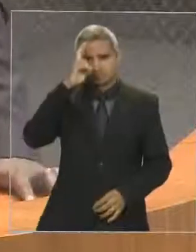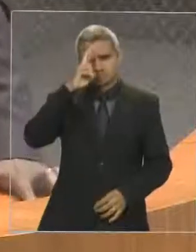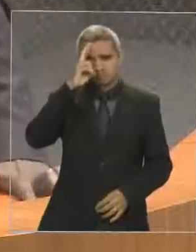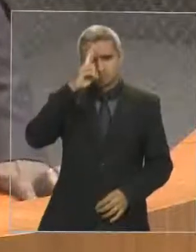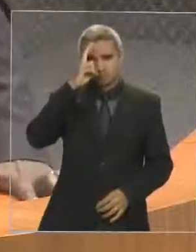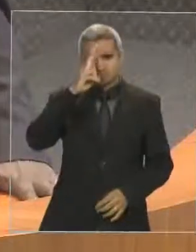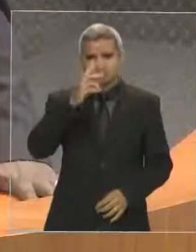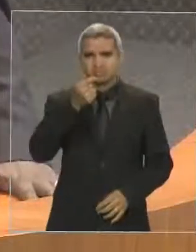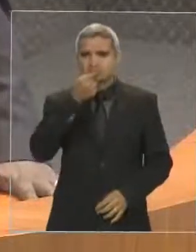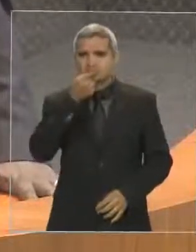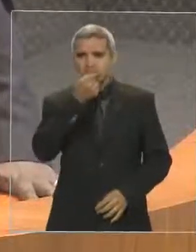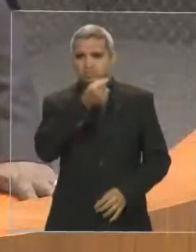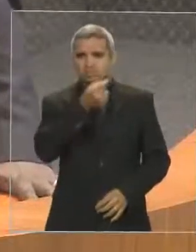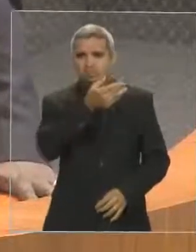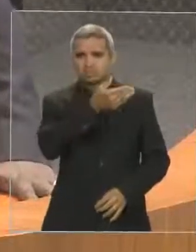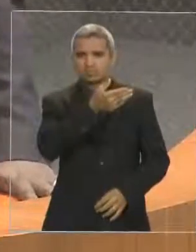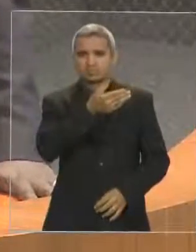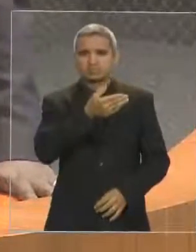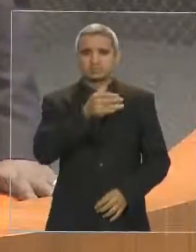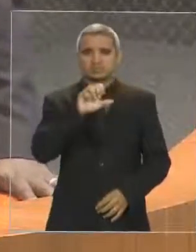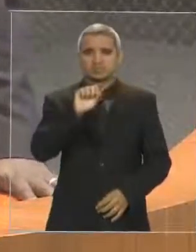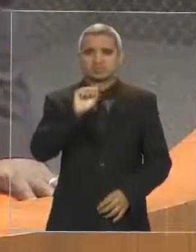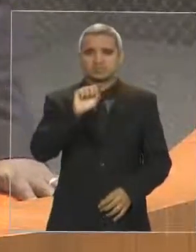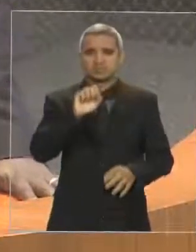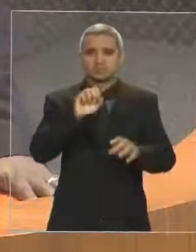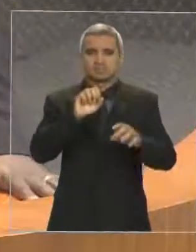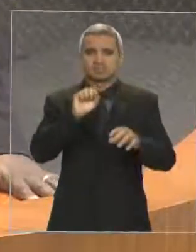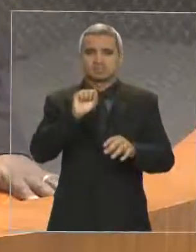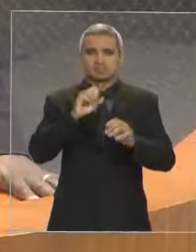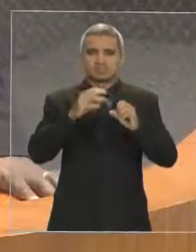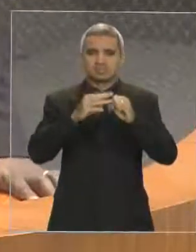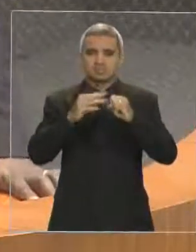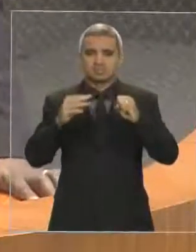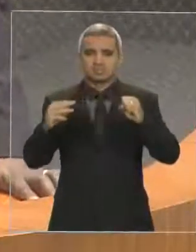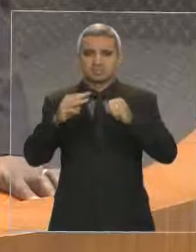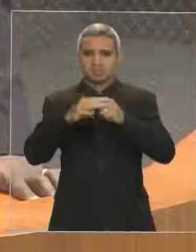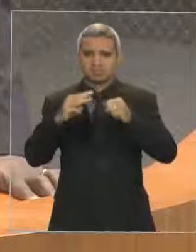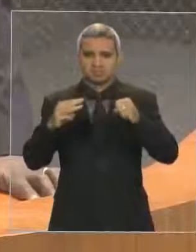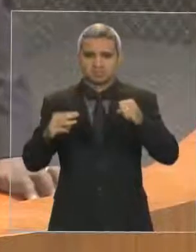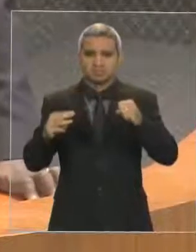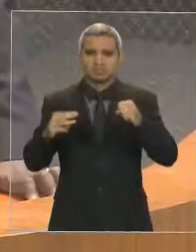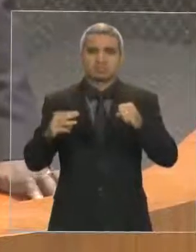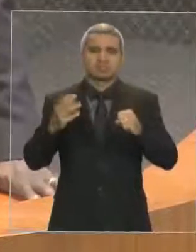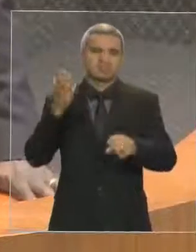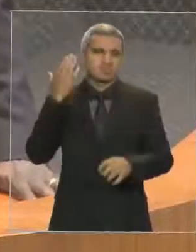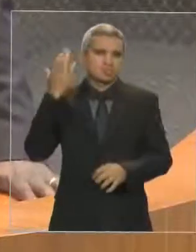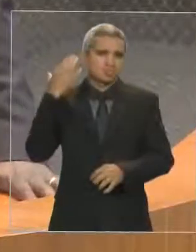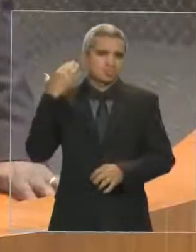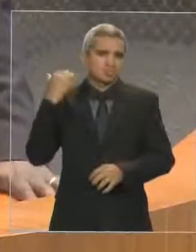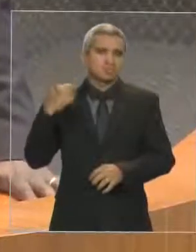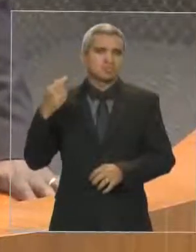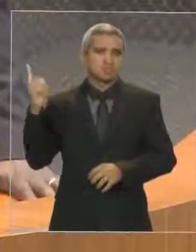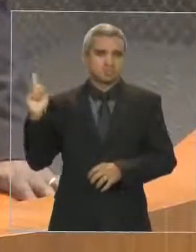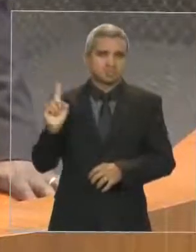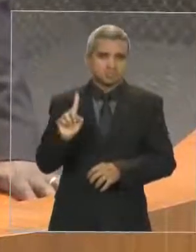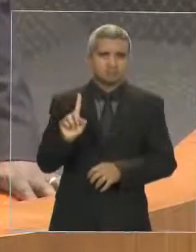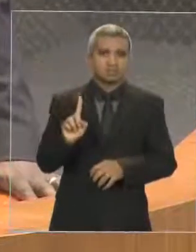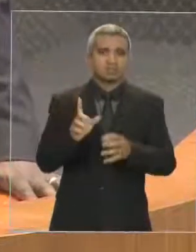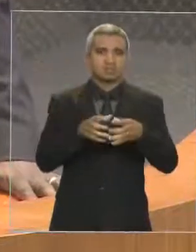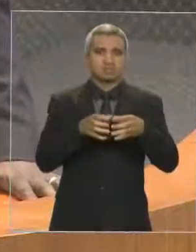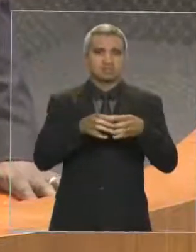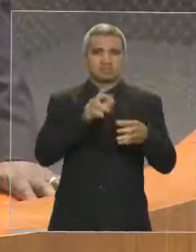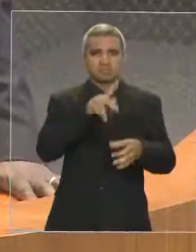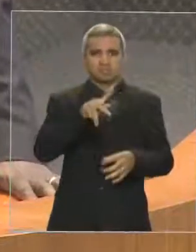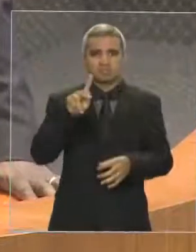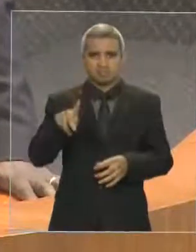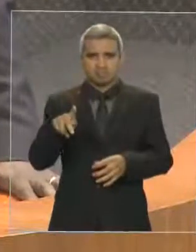Multicentro Sebrae, na convenção do meu antigo partido, quando nos colocou como candidato, no PP, onde